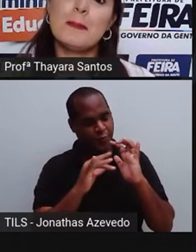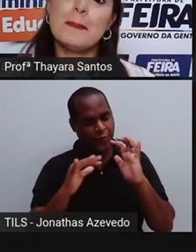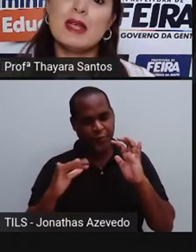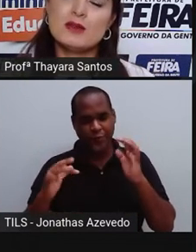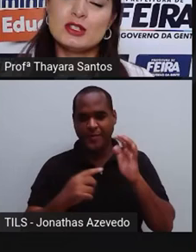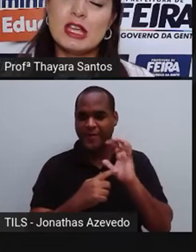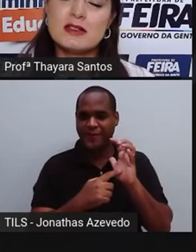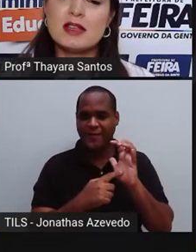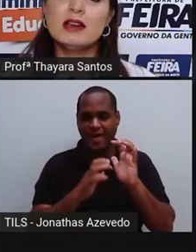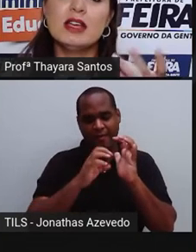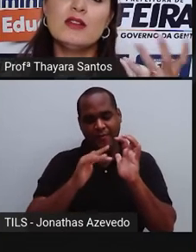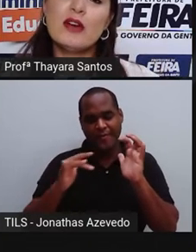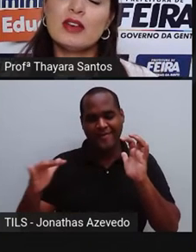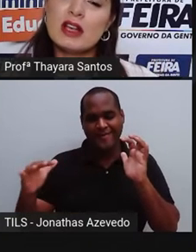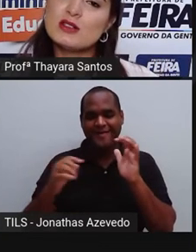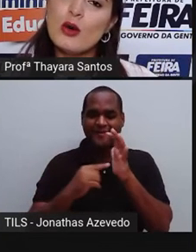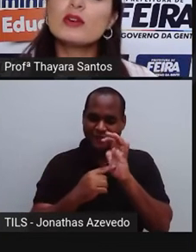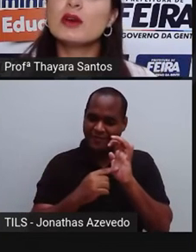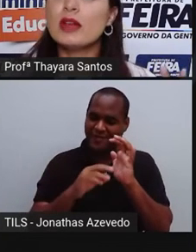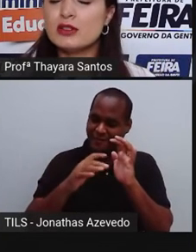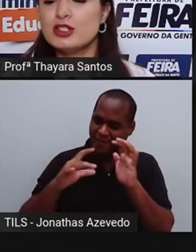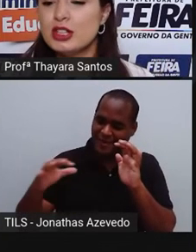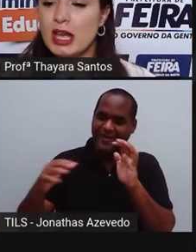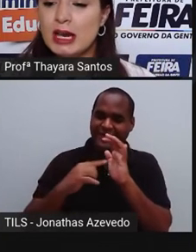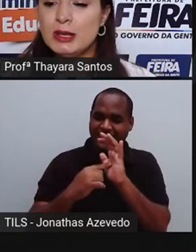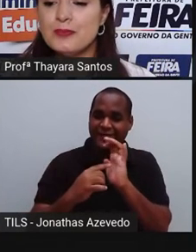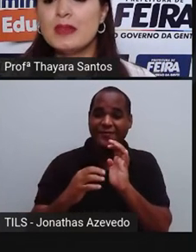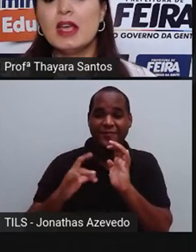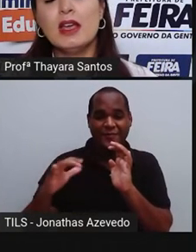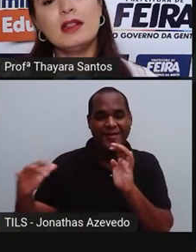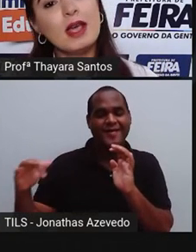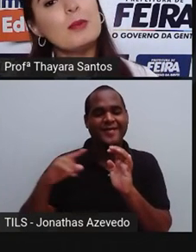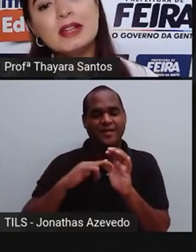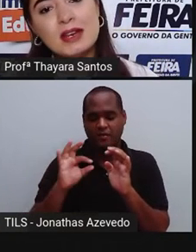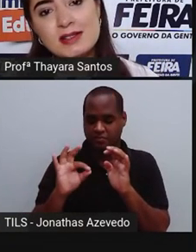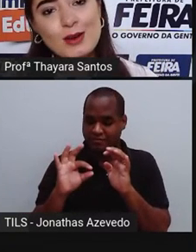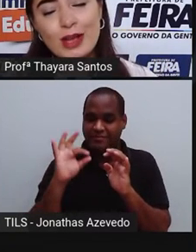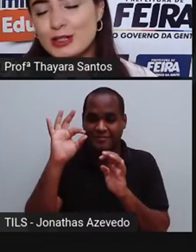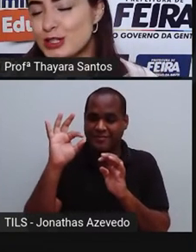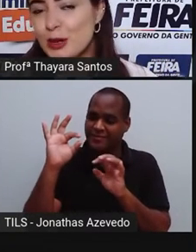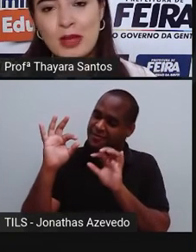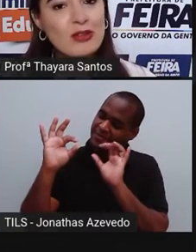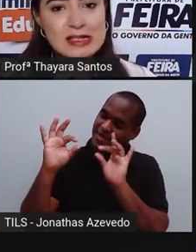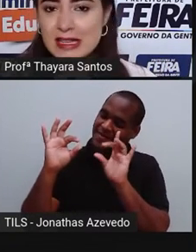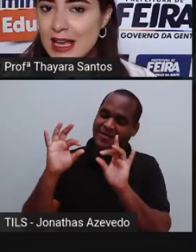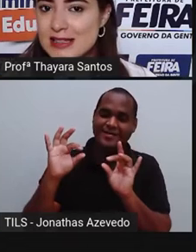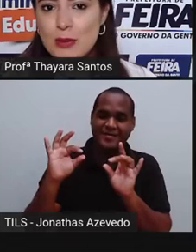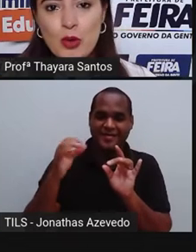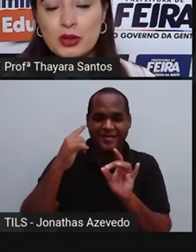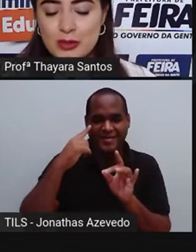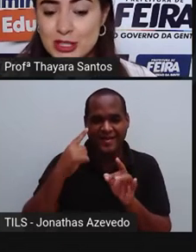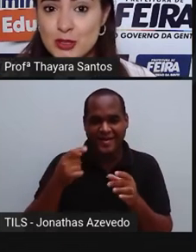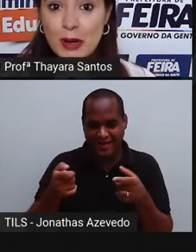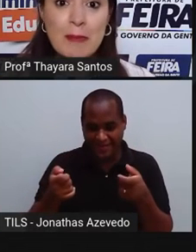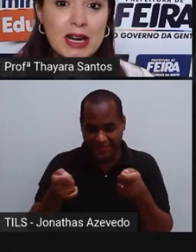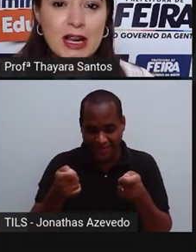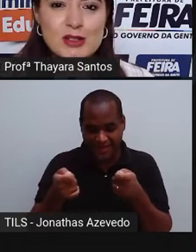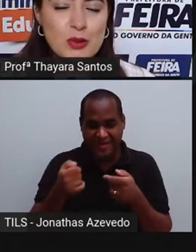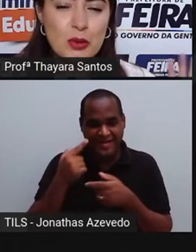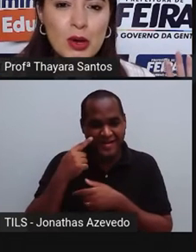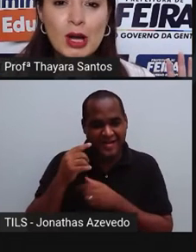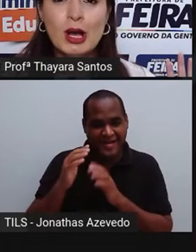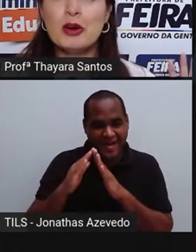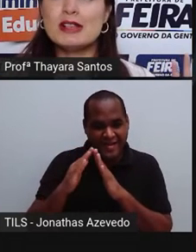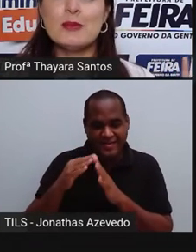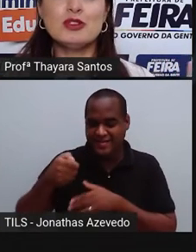ela é menos densa, e vai ficar só o grão que a gente quer ali. E tem a peneiração, que a gente também faz em casa muito, quando a gente prepara